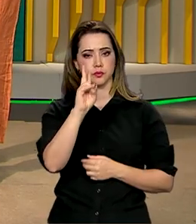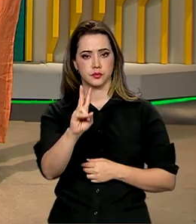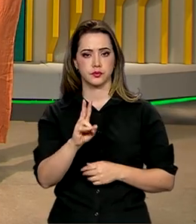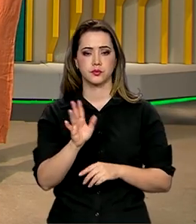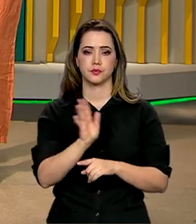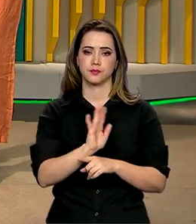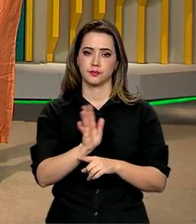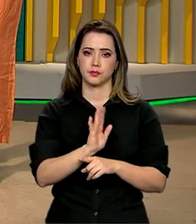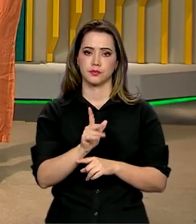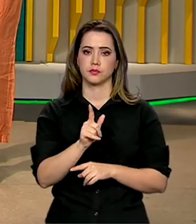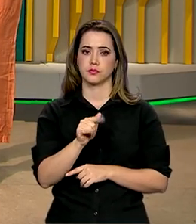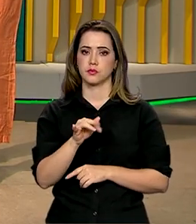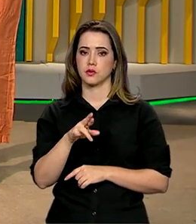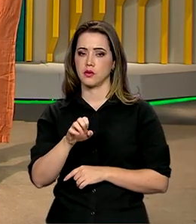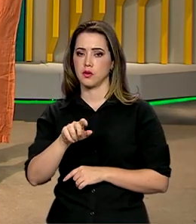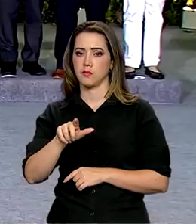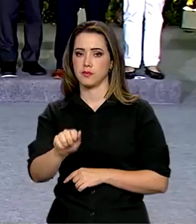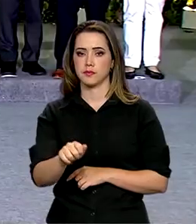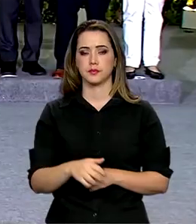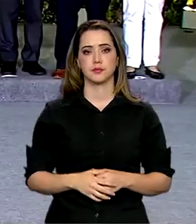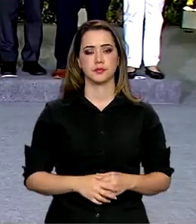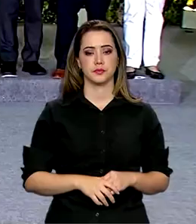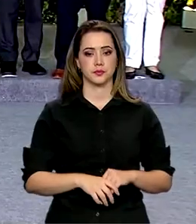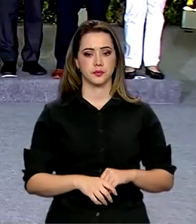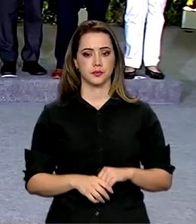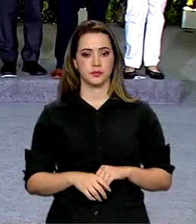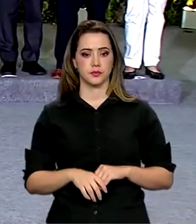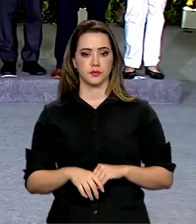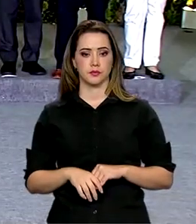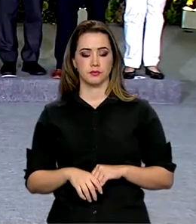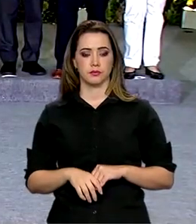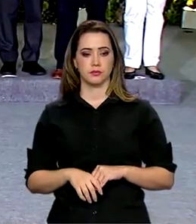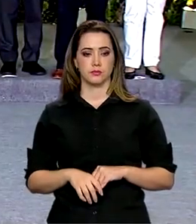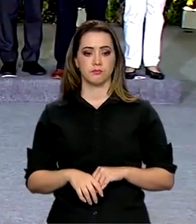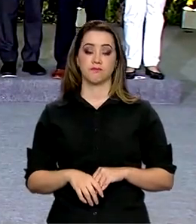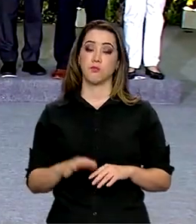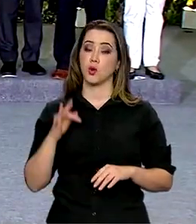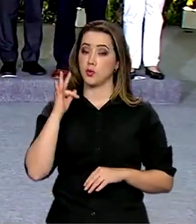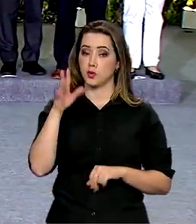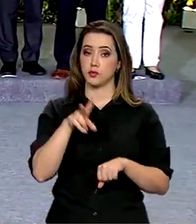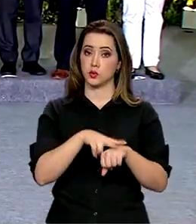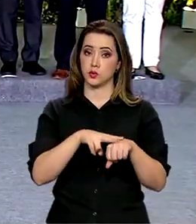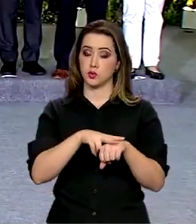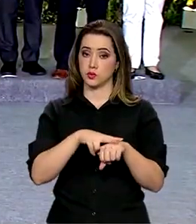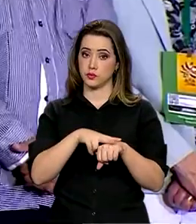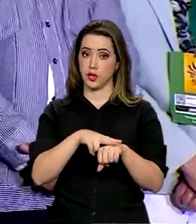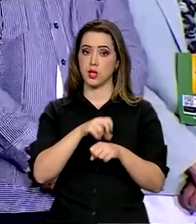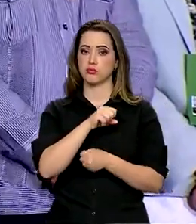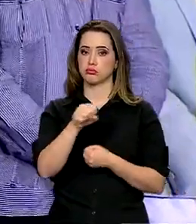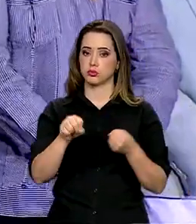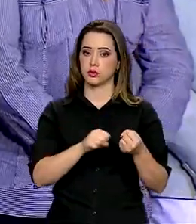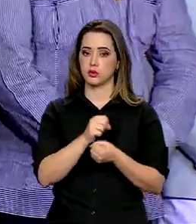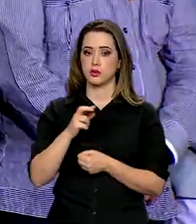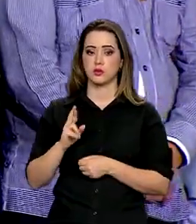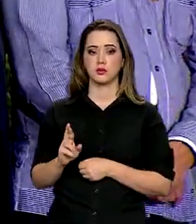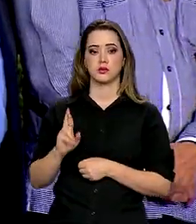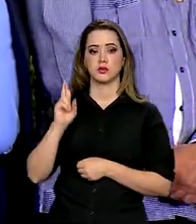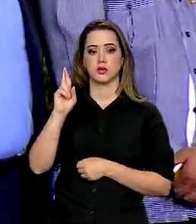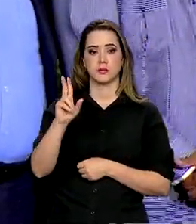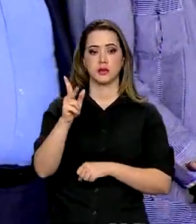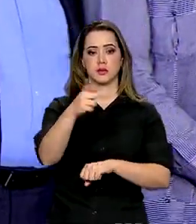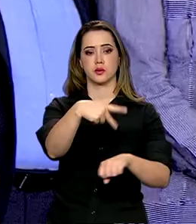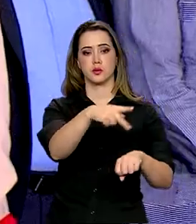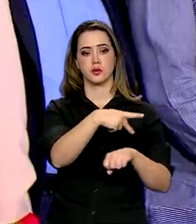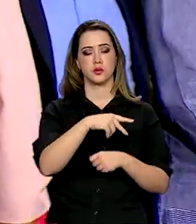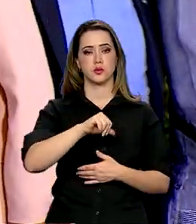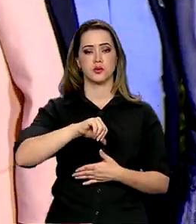reportagem de Gabriela Noronha. Por um futuro verde e sustentável, representantes de países